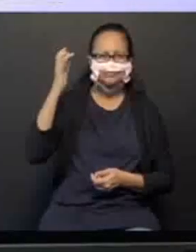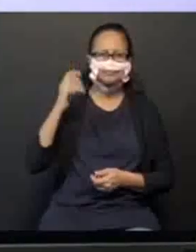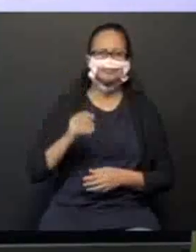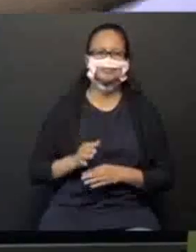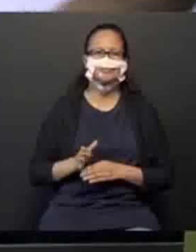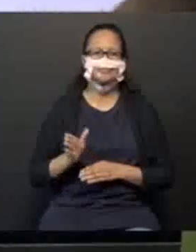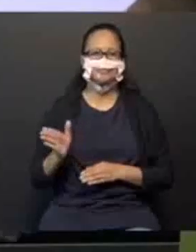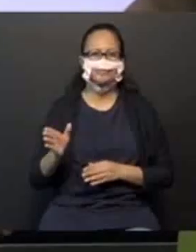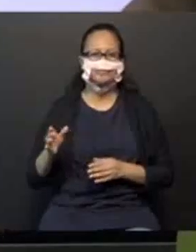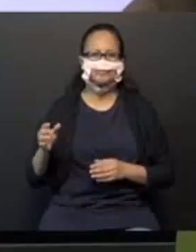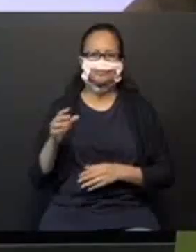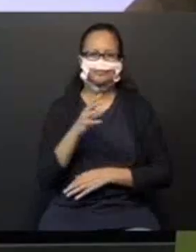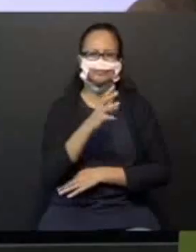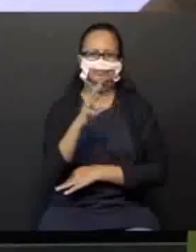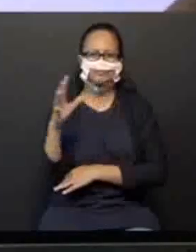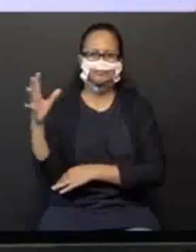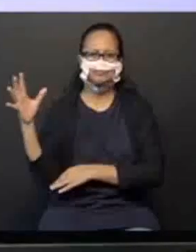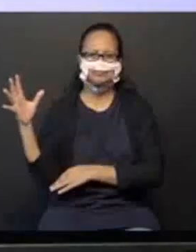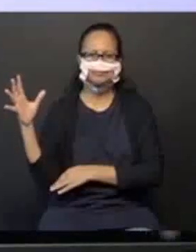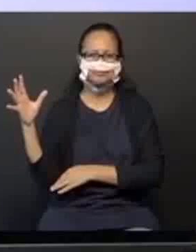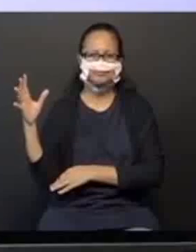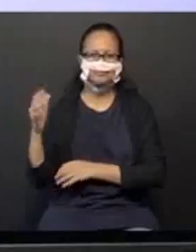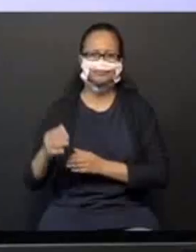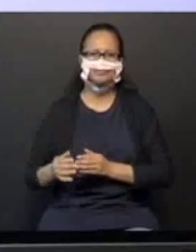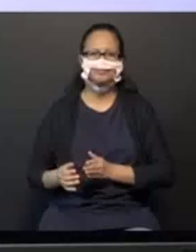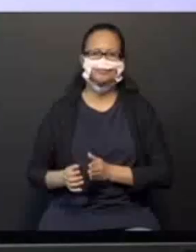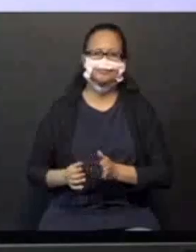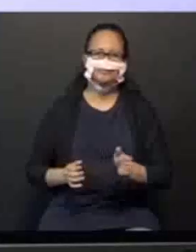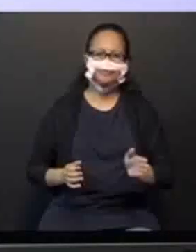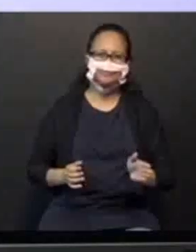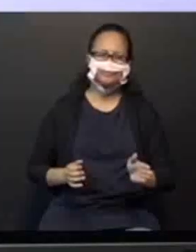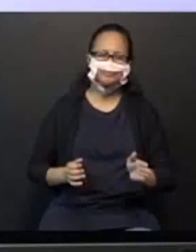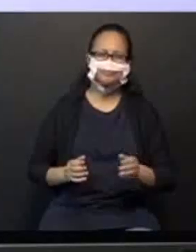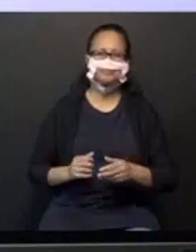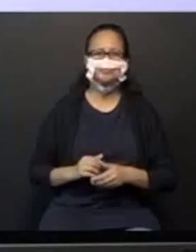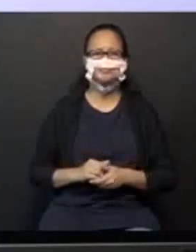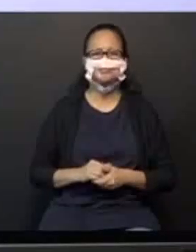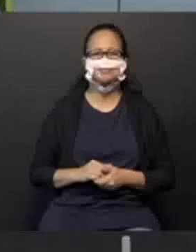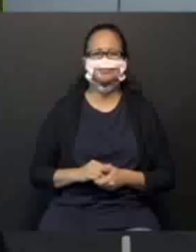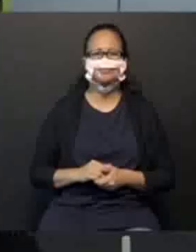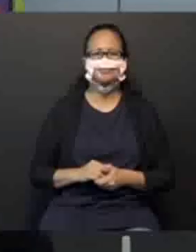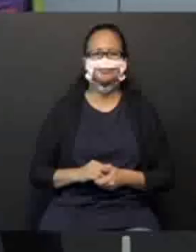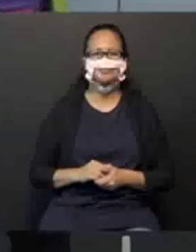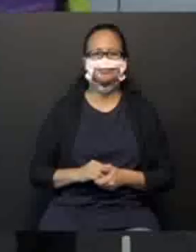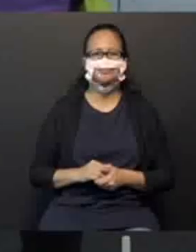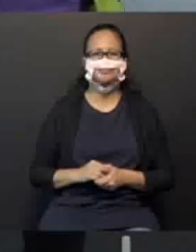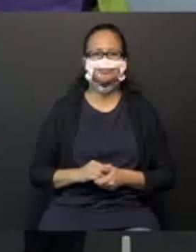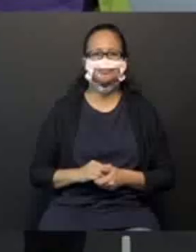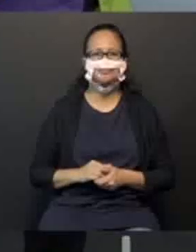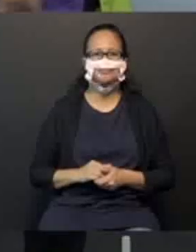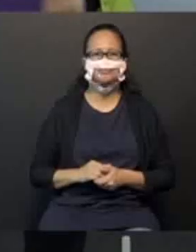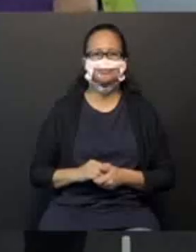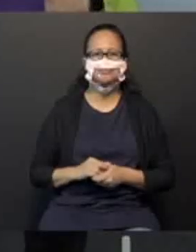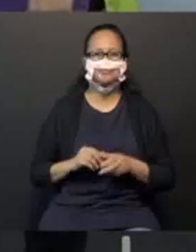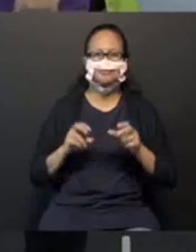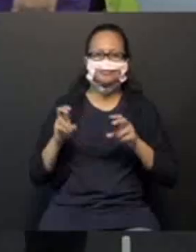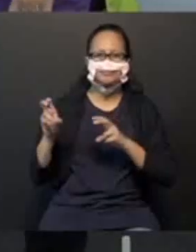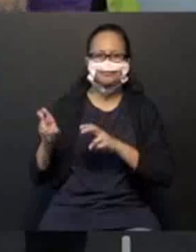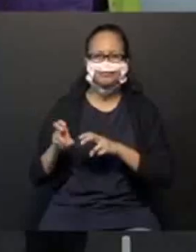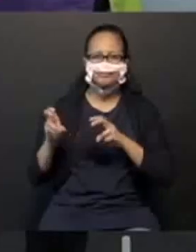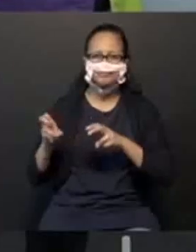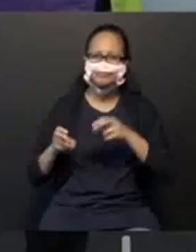direita leva para a floresta, o da esquerda leva para onde? Para a fazenda.